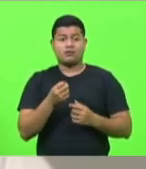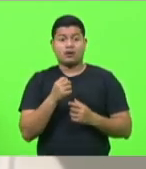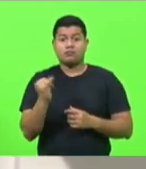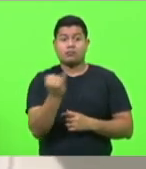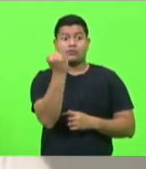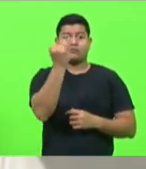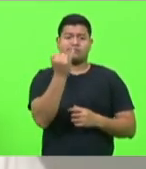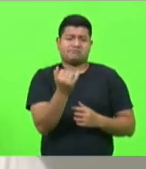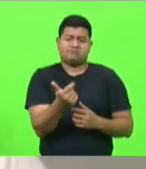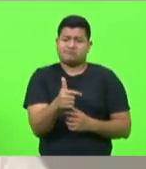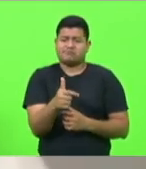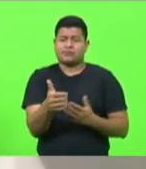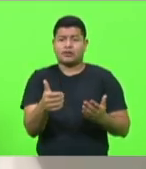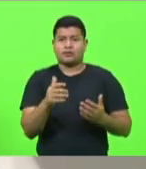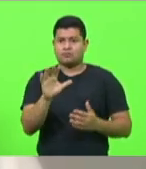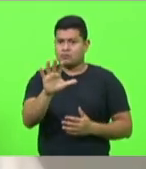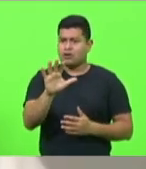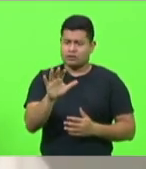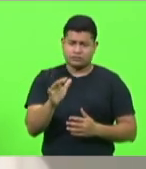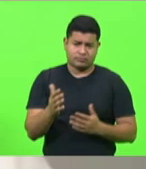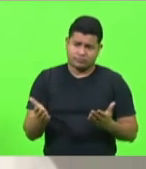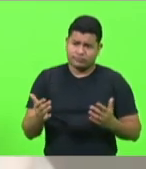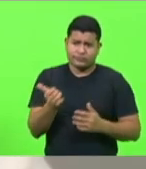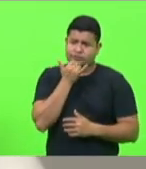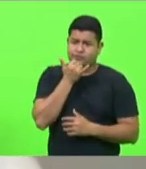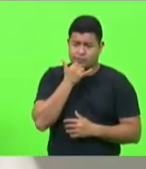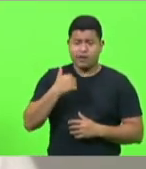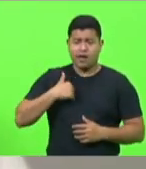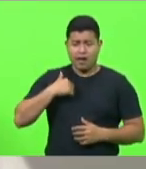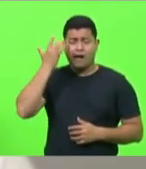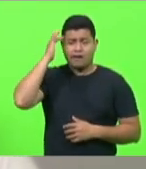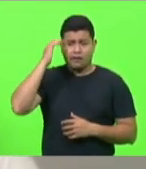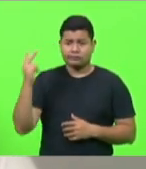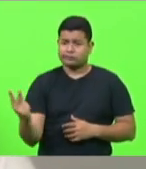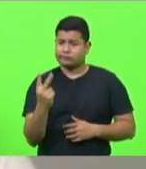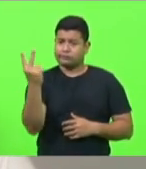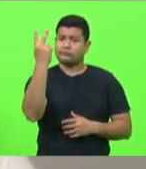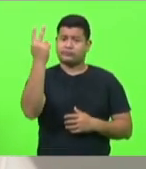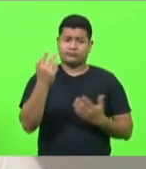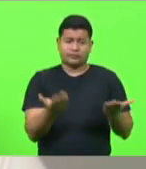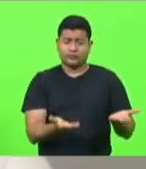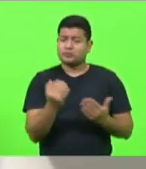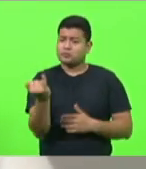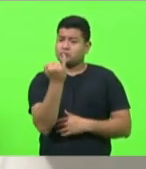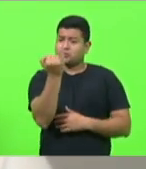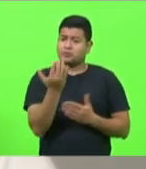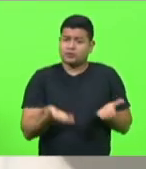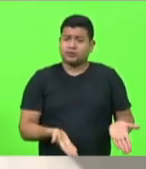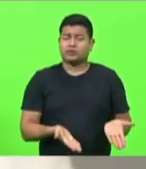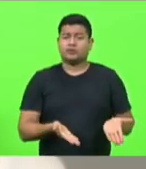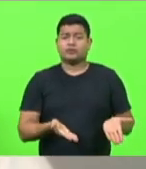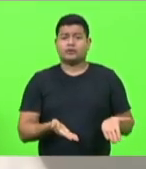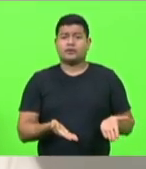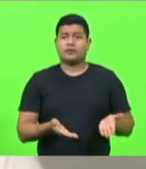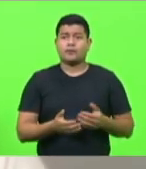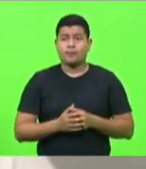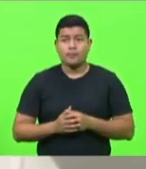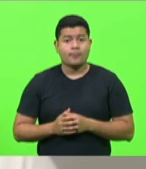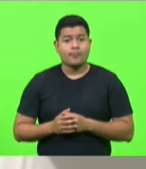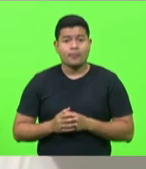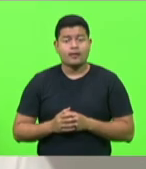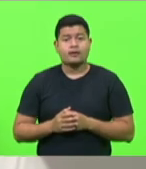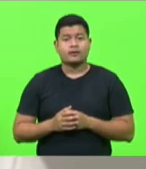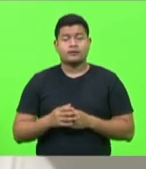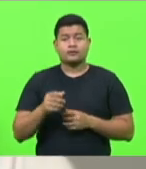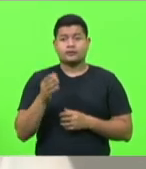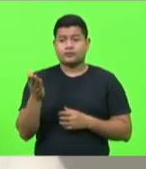valor dado por aqueles que consideram, sim, as igrejas essenciais. Então, não julgue e